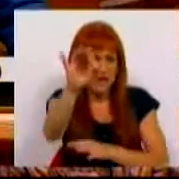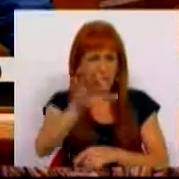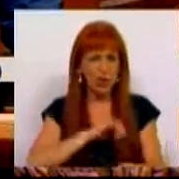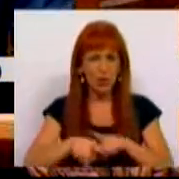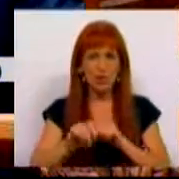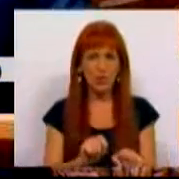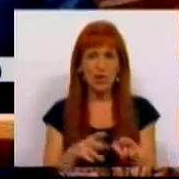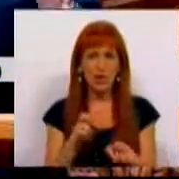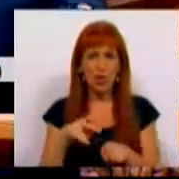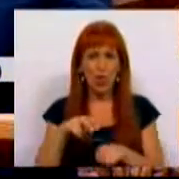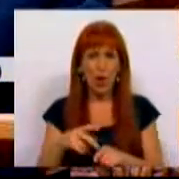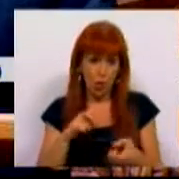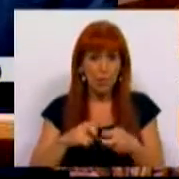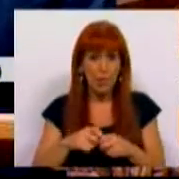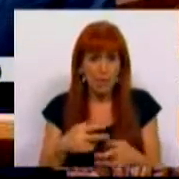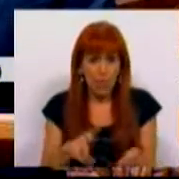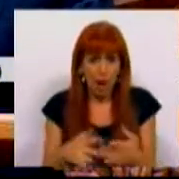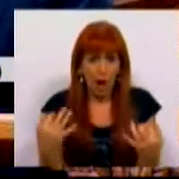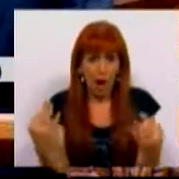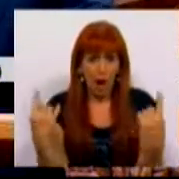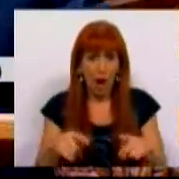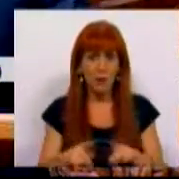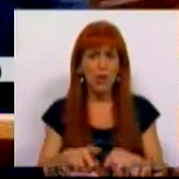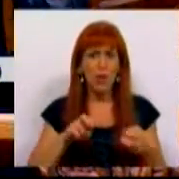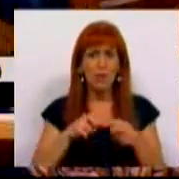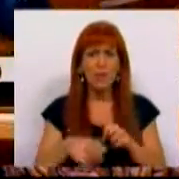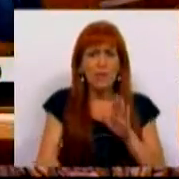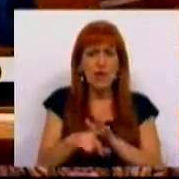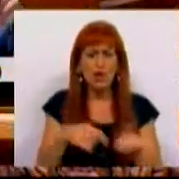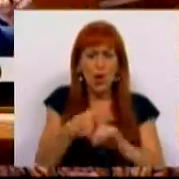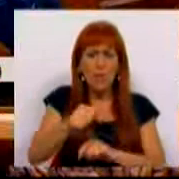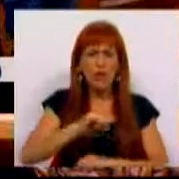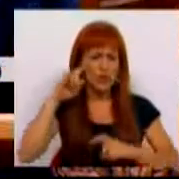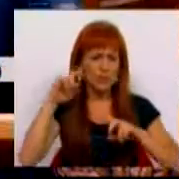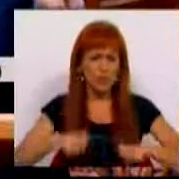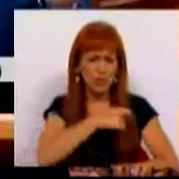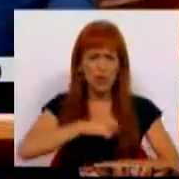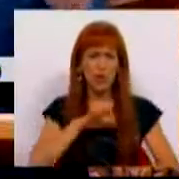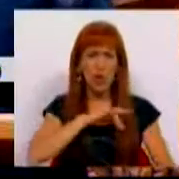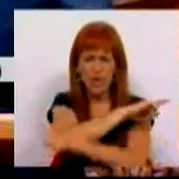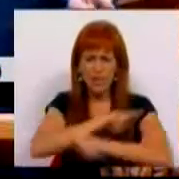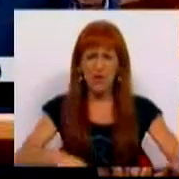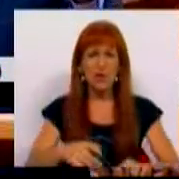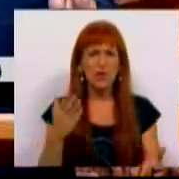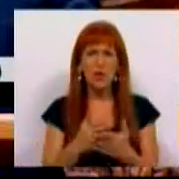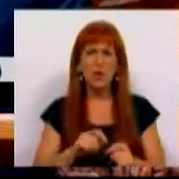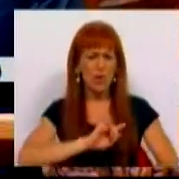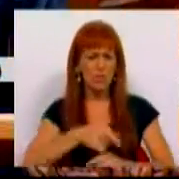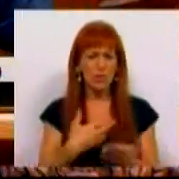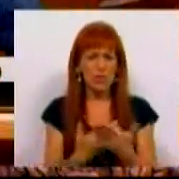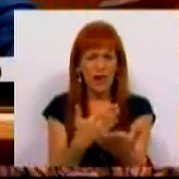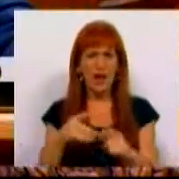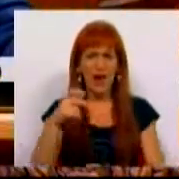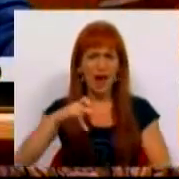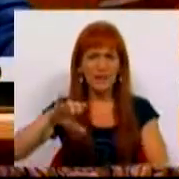pela Sra. Deputada Joana Barata Lopes. É um problema de legalidade, é verdade, mas é um problema de legalidade que se combate com a fiscalização que os senhores impediram, não rebustecendo a autoridade